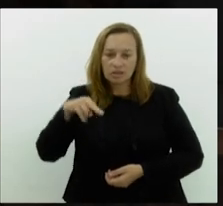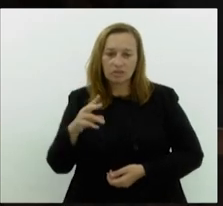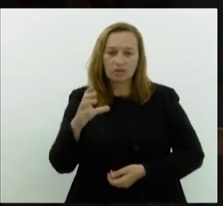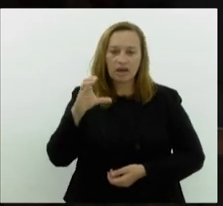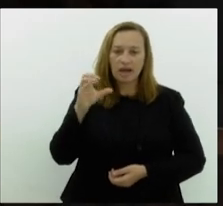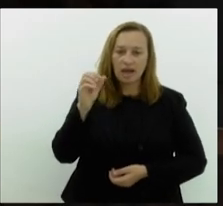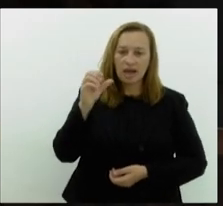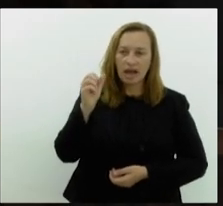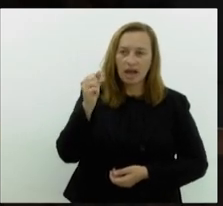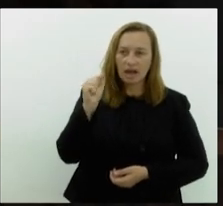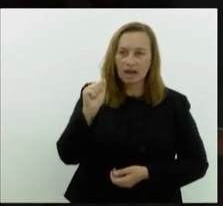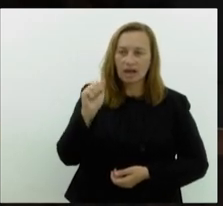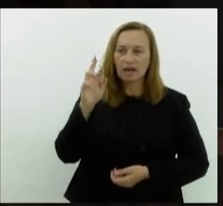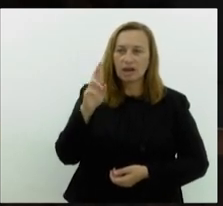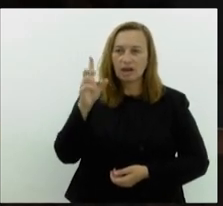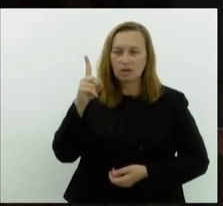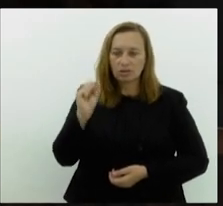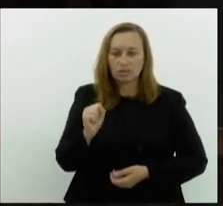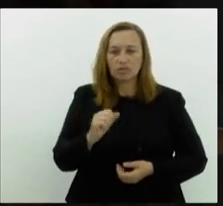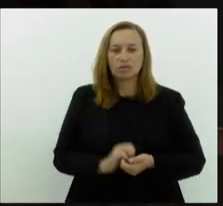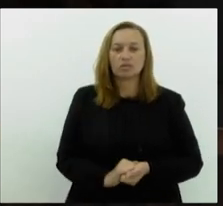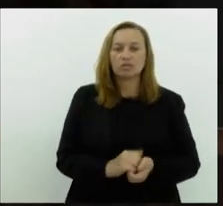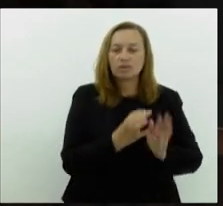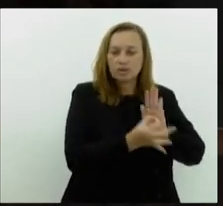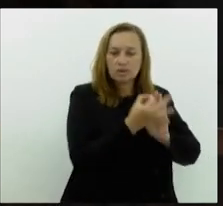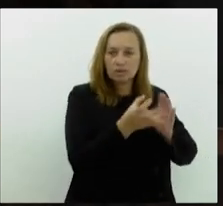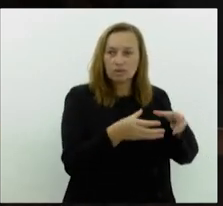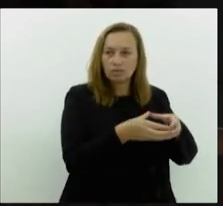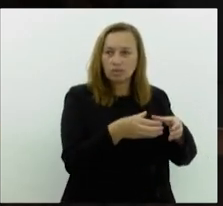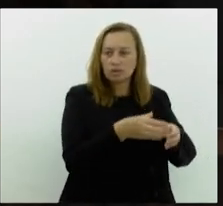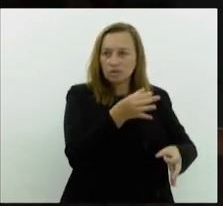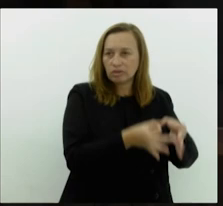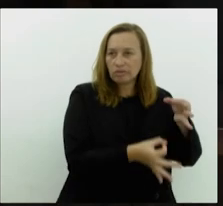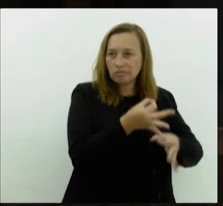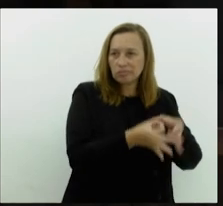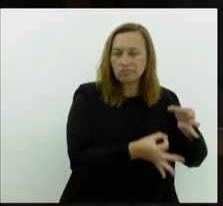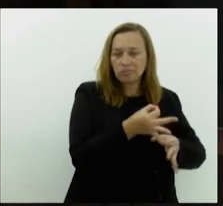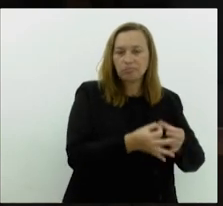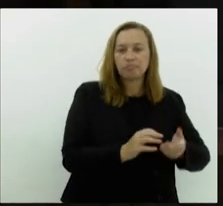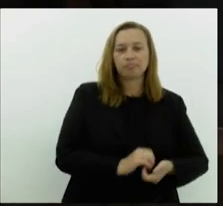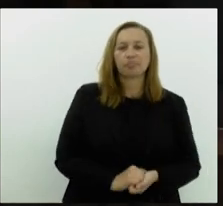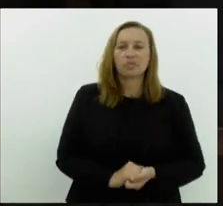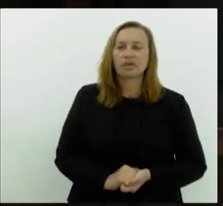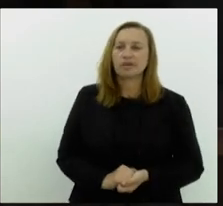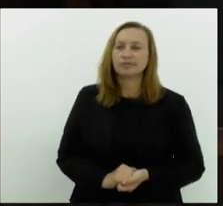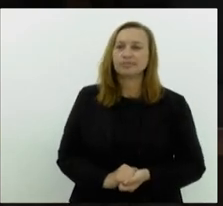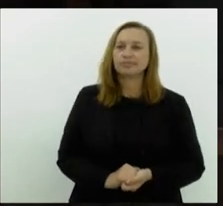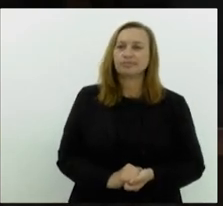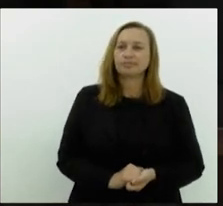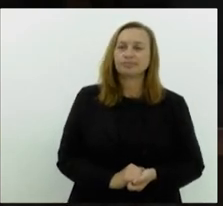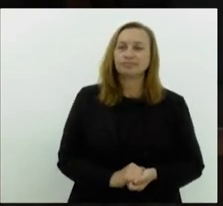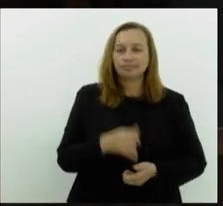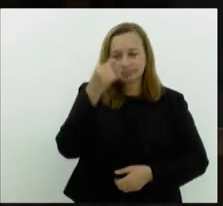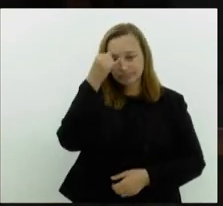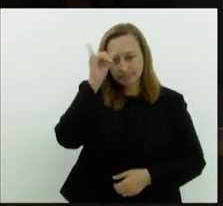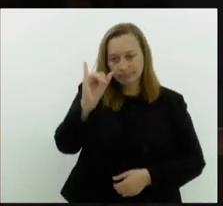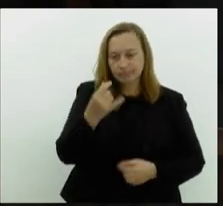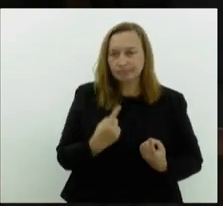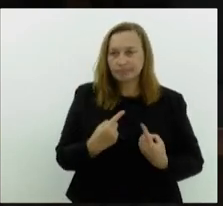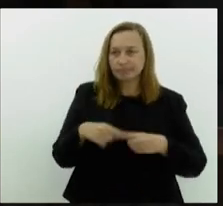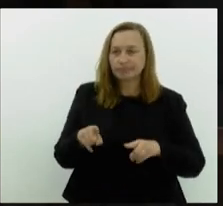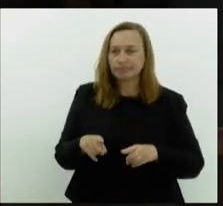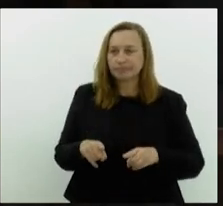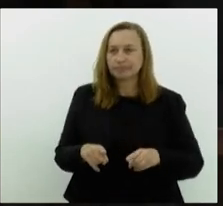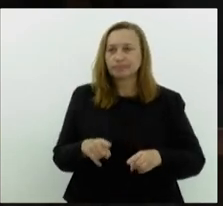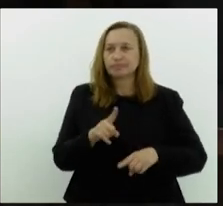Carlos Macedo, pendendo de parecer da comissão de construção e justiça para prevenir e combater a